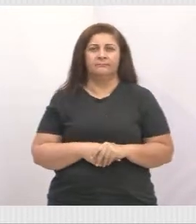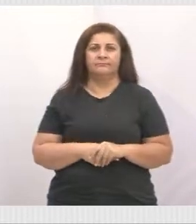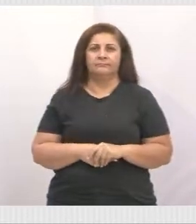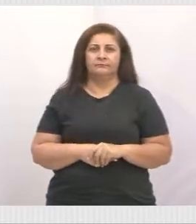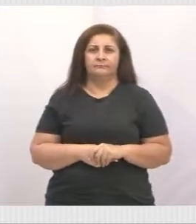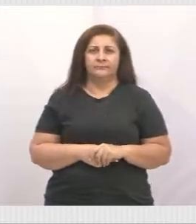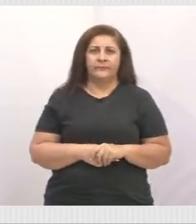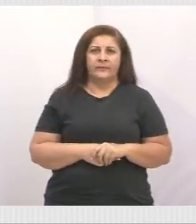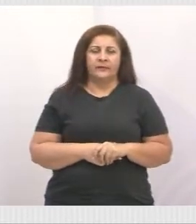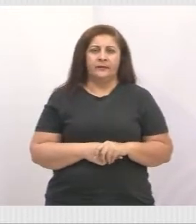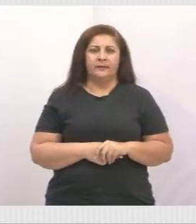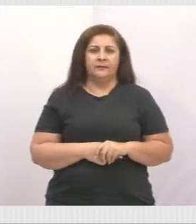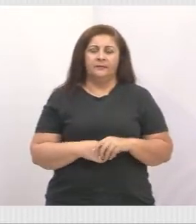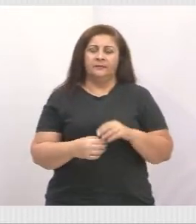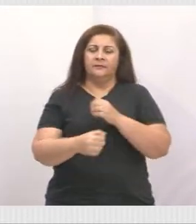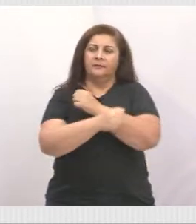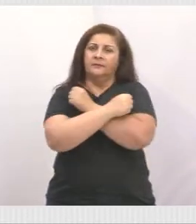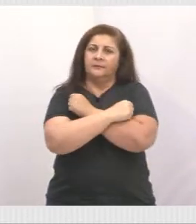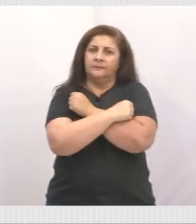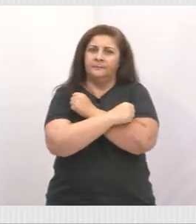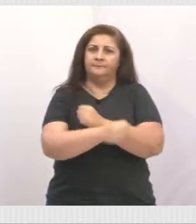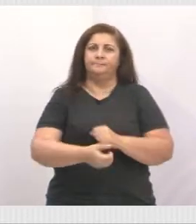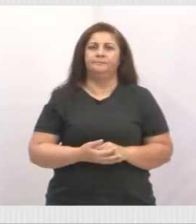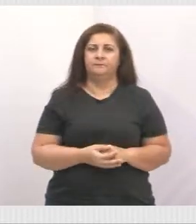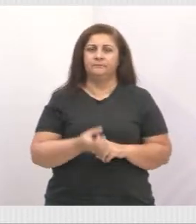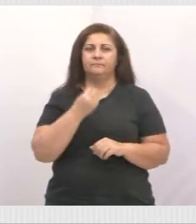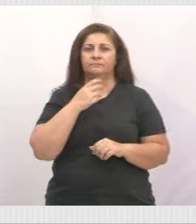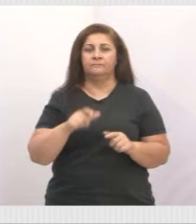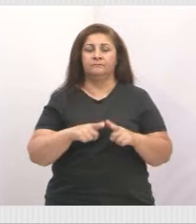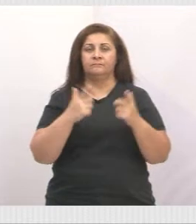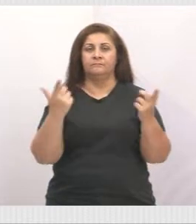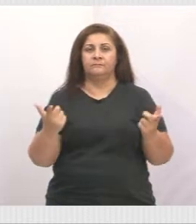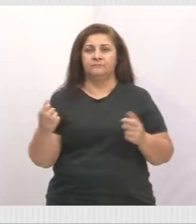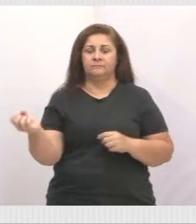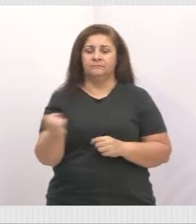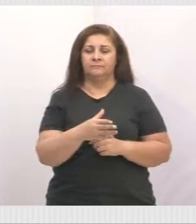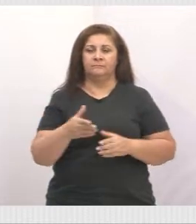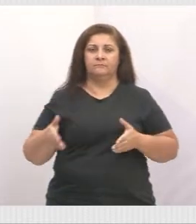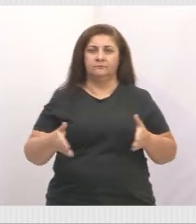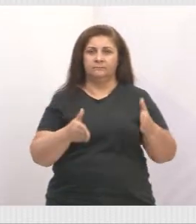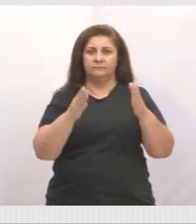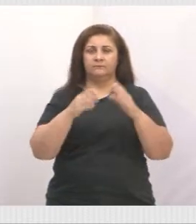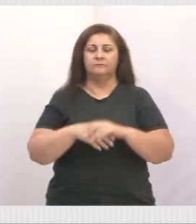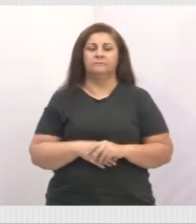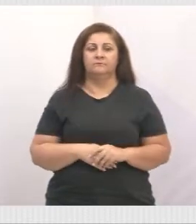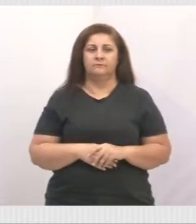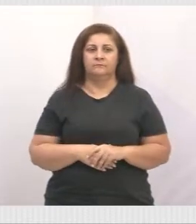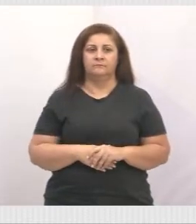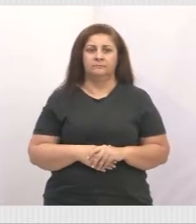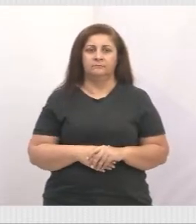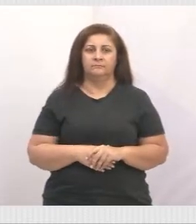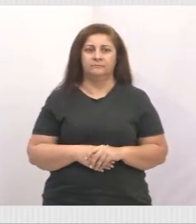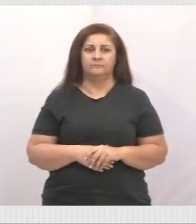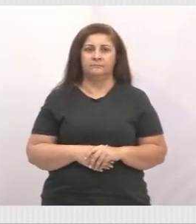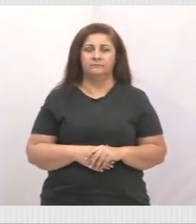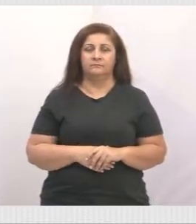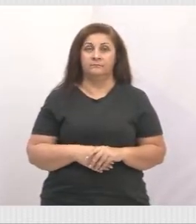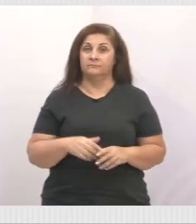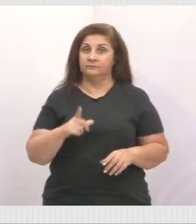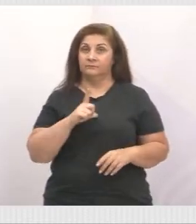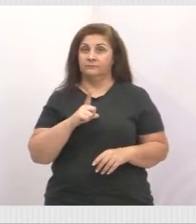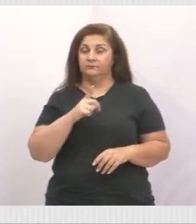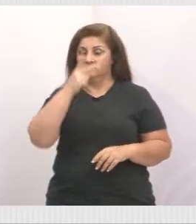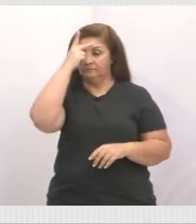tá? Então, um grande abraço para você, boa sorte nessa nova caminhada. Agora você tem um grande